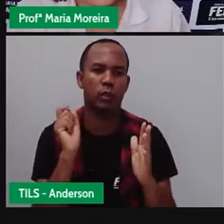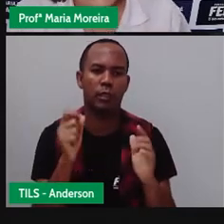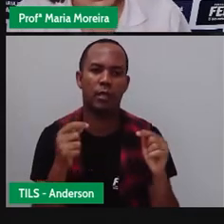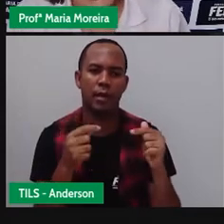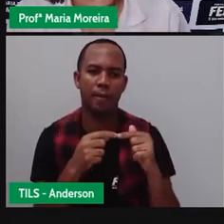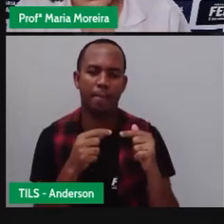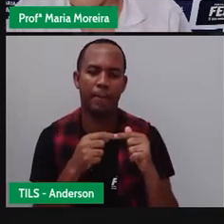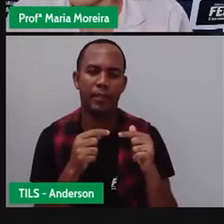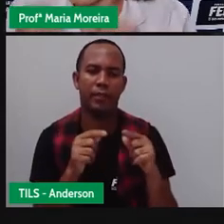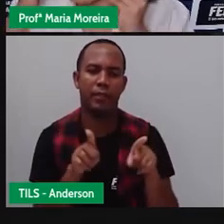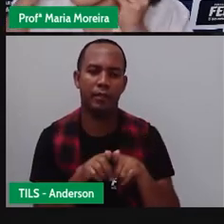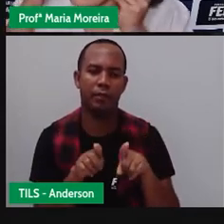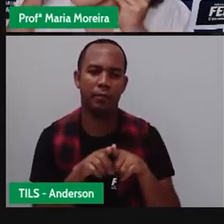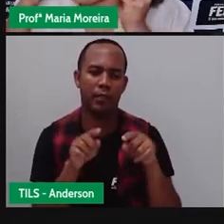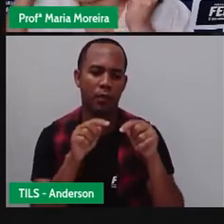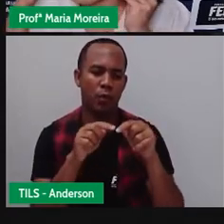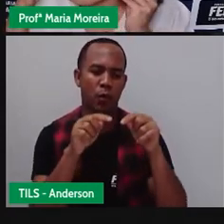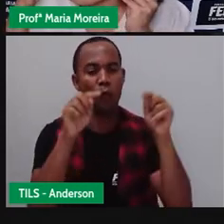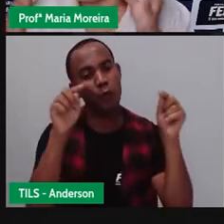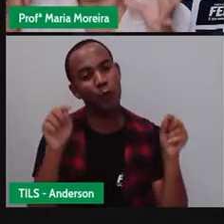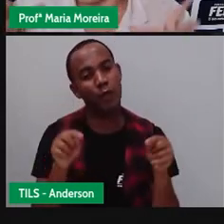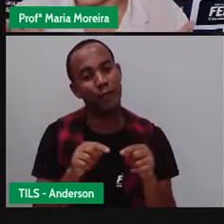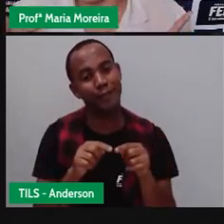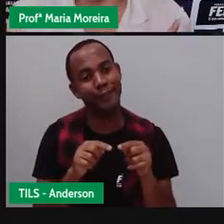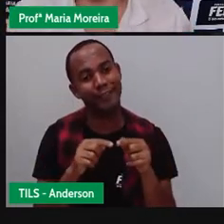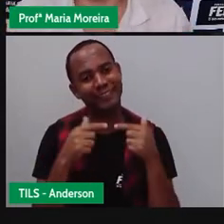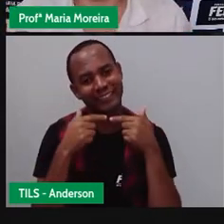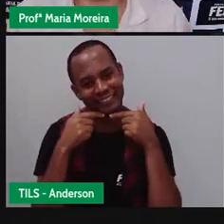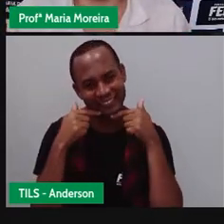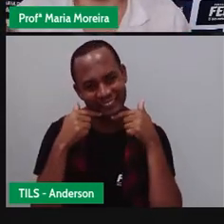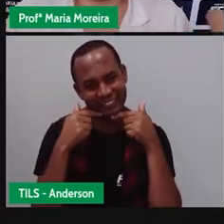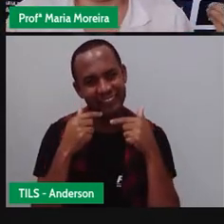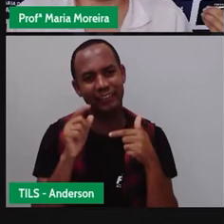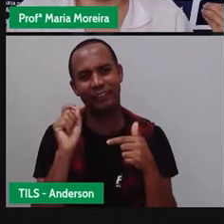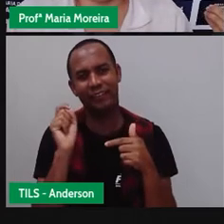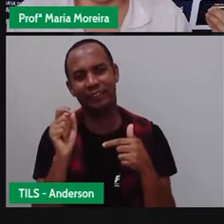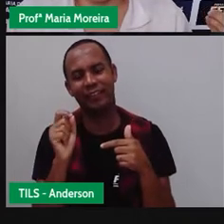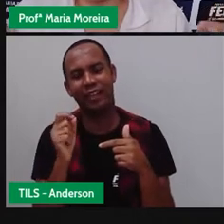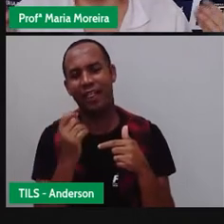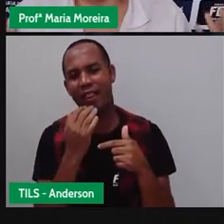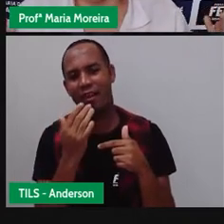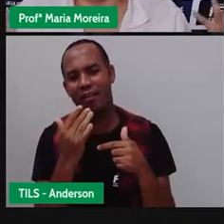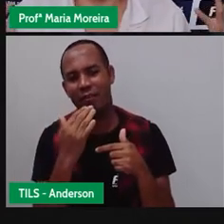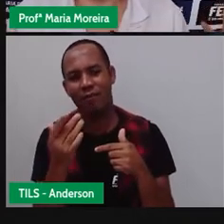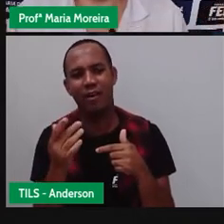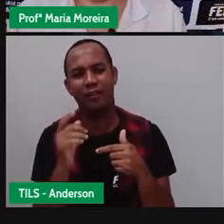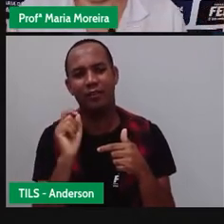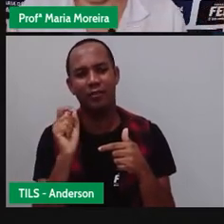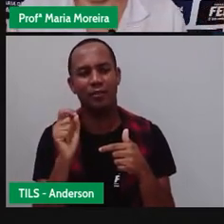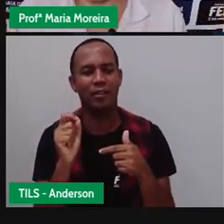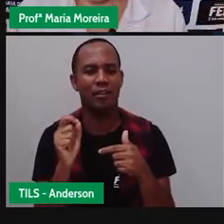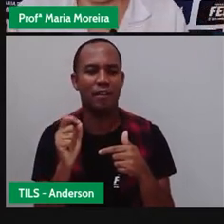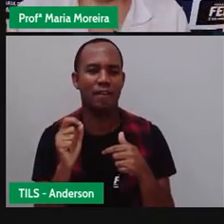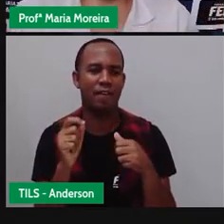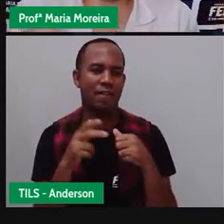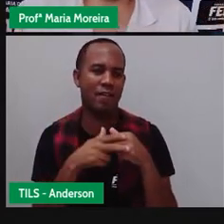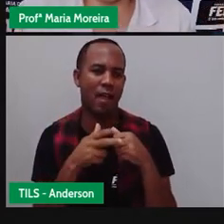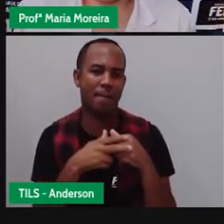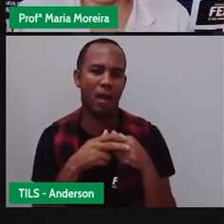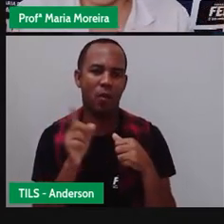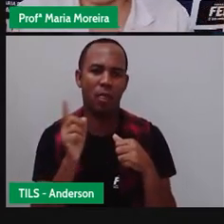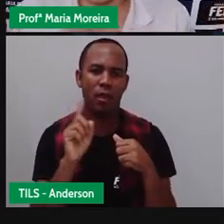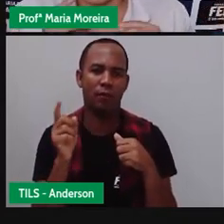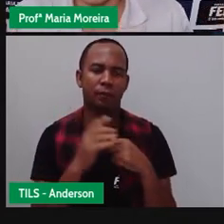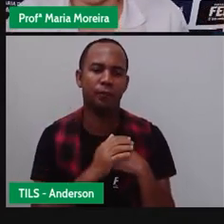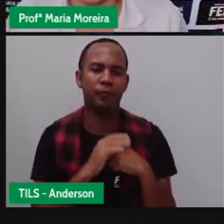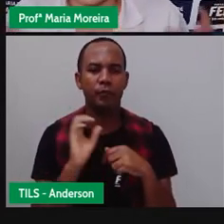desenho um coração, quando eu faço uma carinha sorrindo, isso é o quê? Linguagem é quê? Não verbal. Quando eu chego